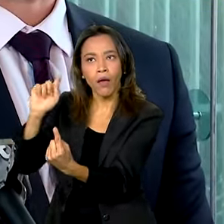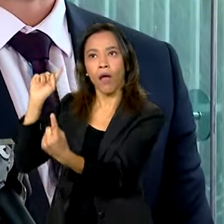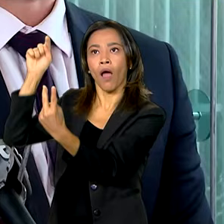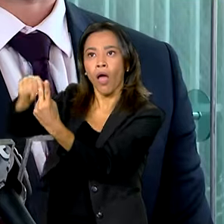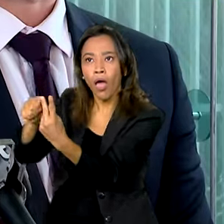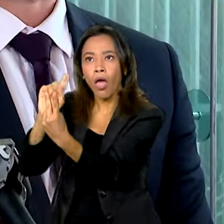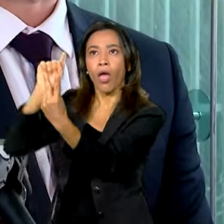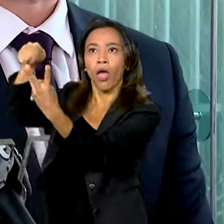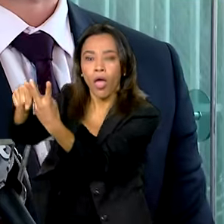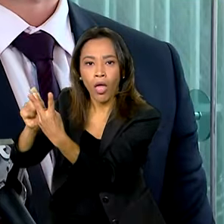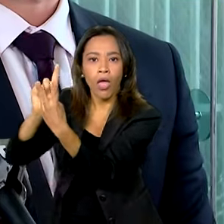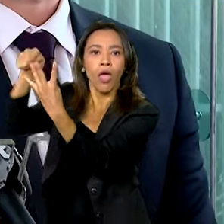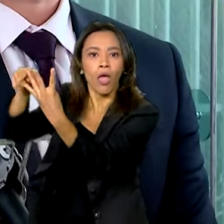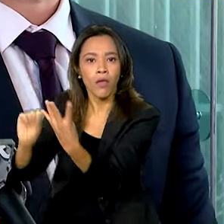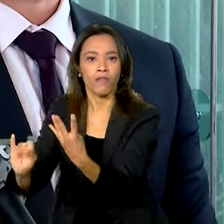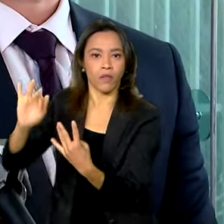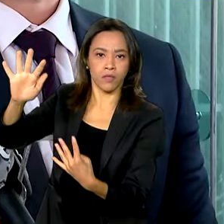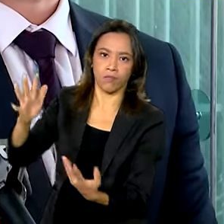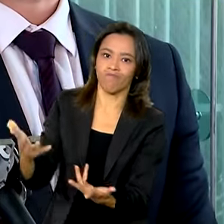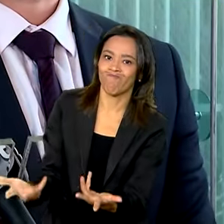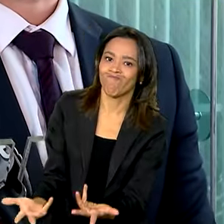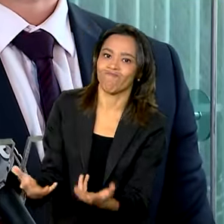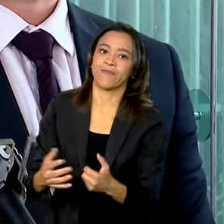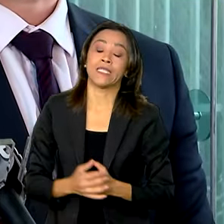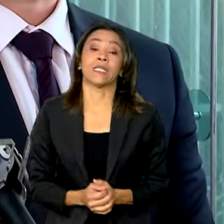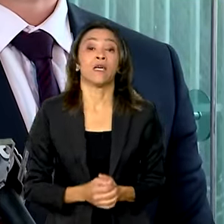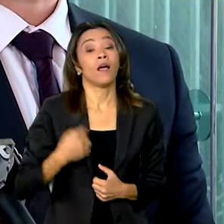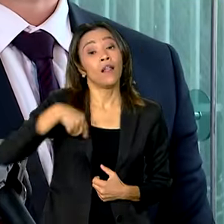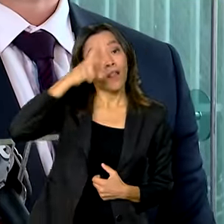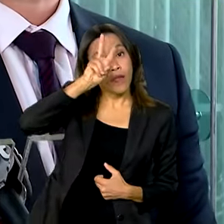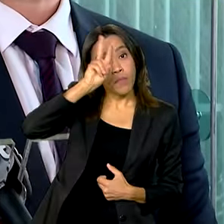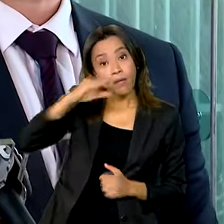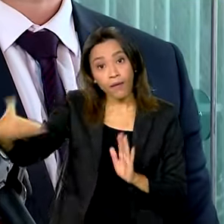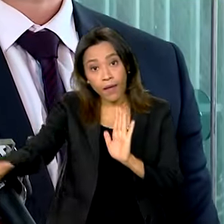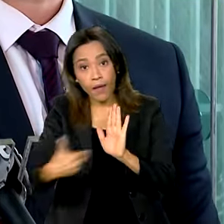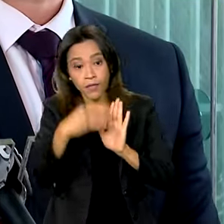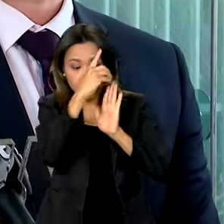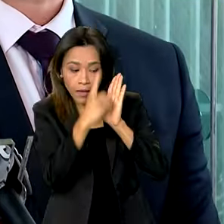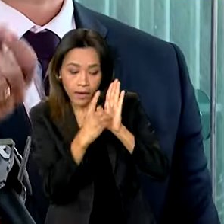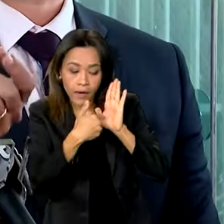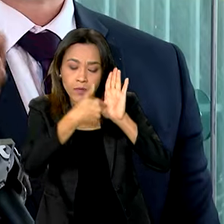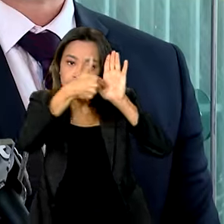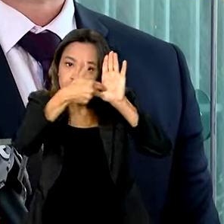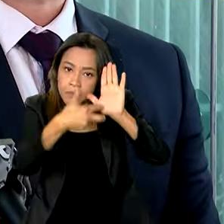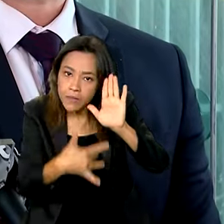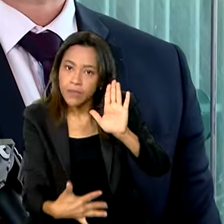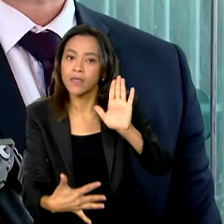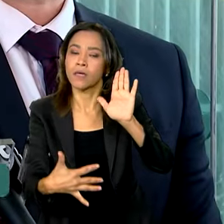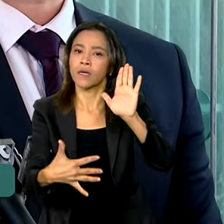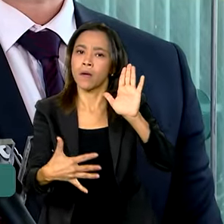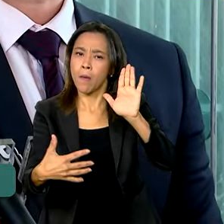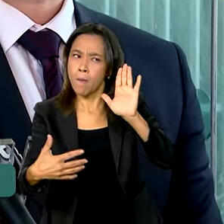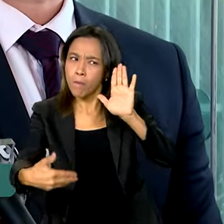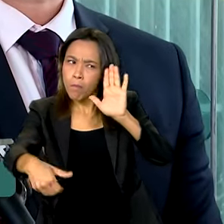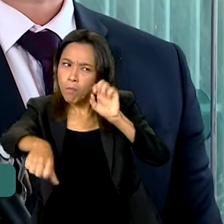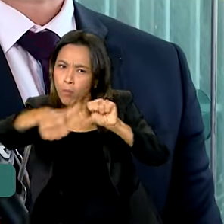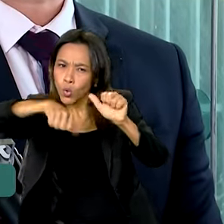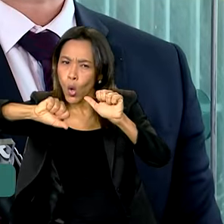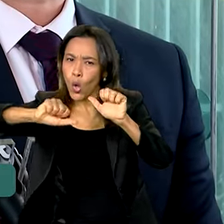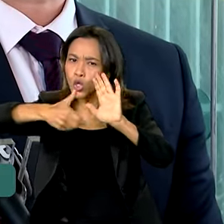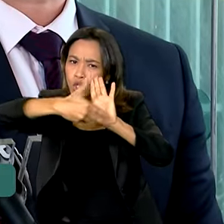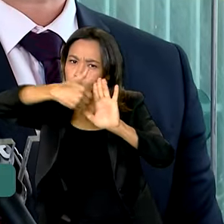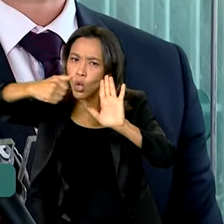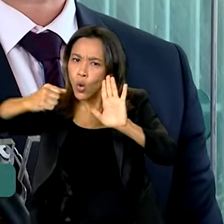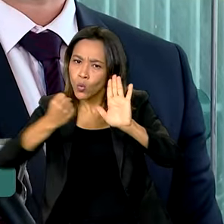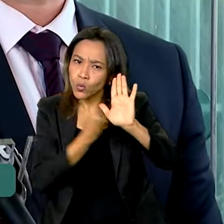meta de inflação do país, a partir de agora. Lembrando que o próprio decreto diz que qualquer mudança desse número tem que ser feita